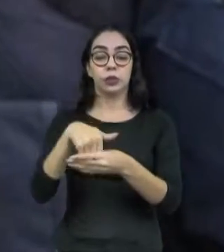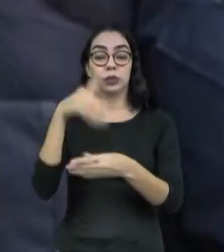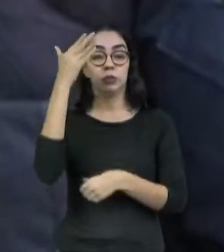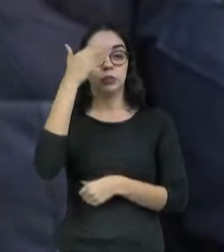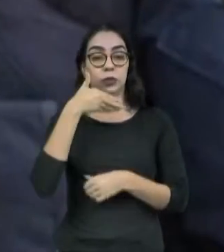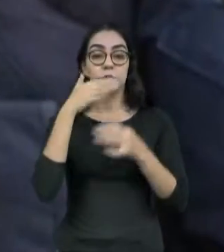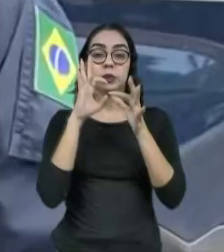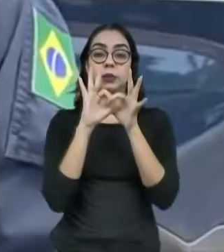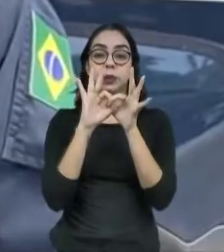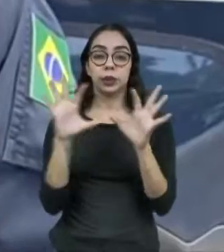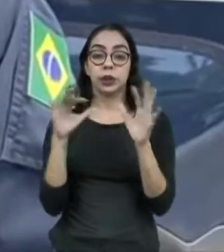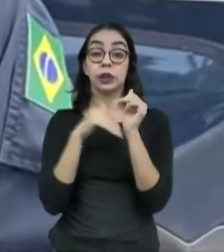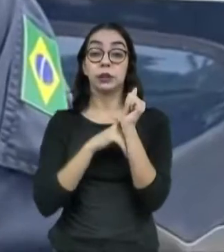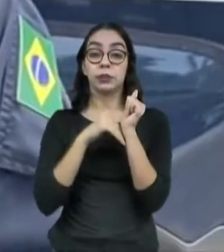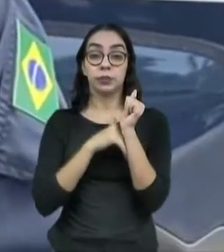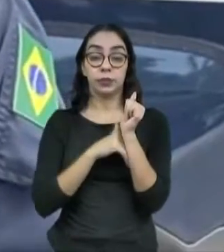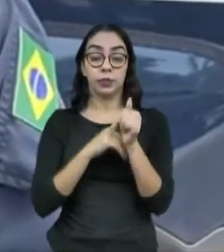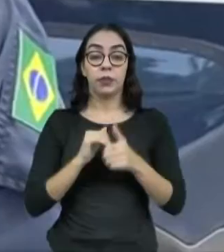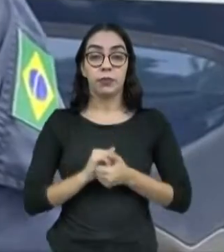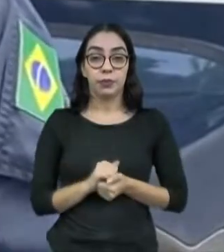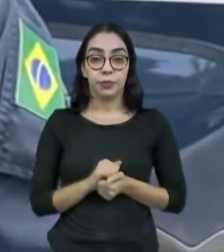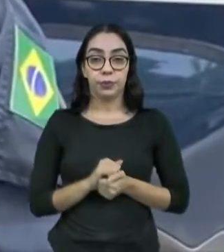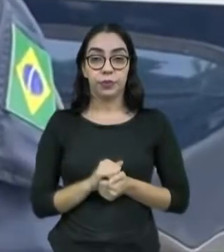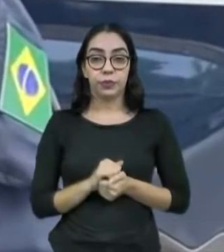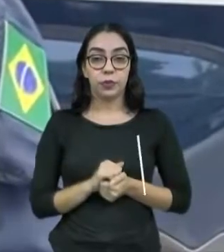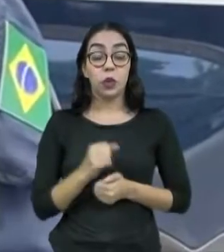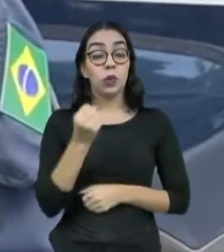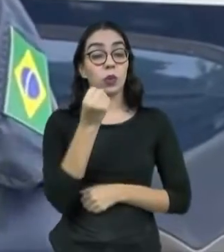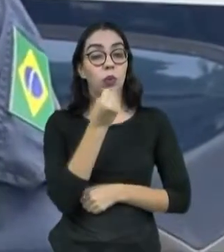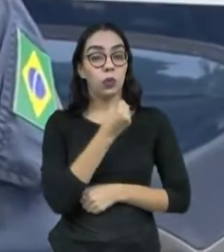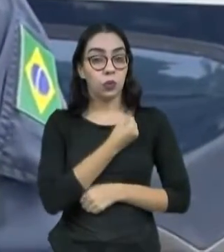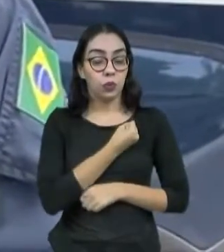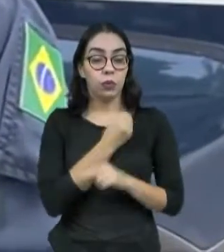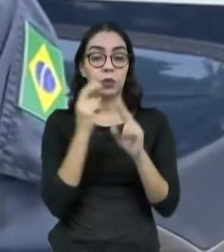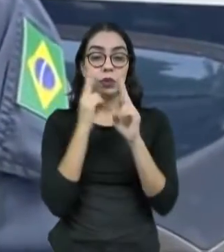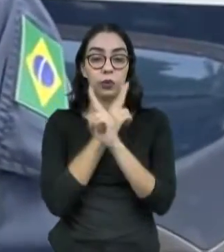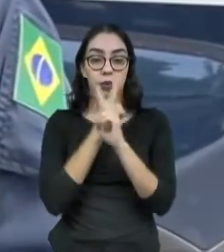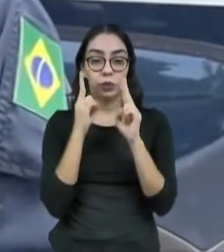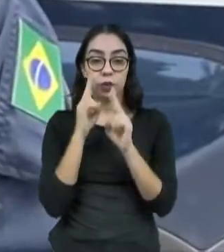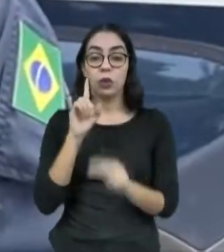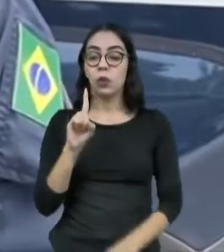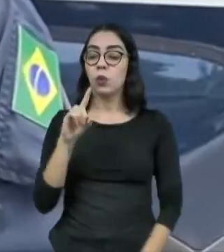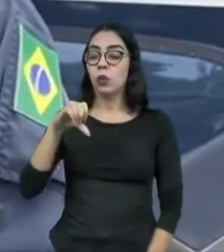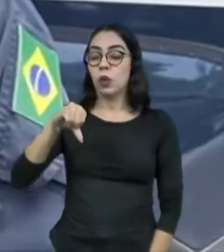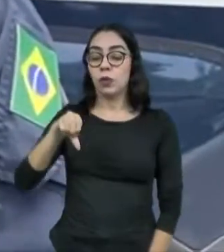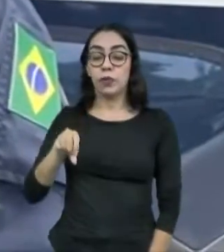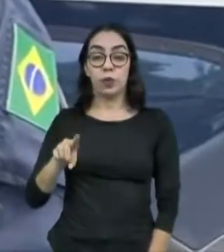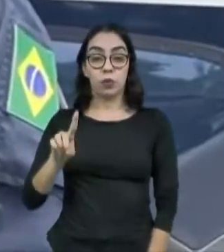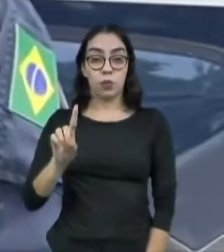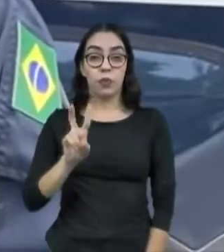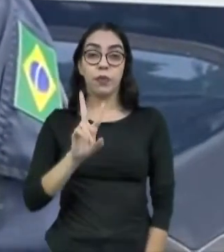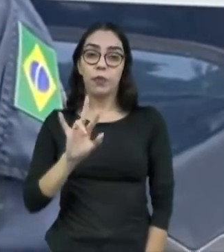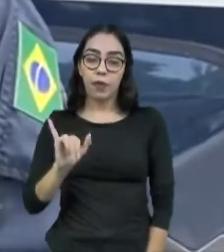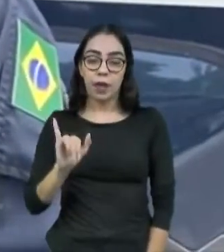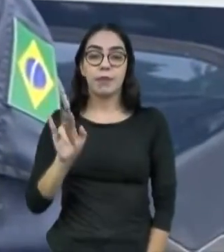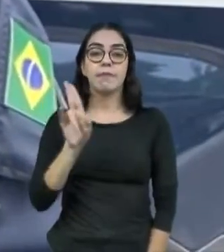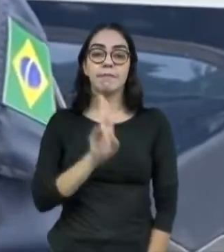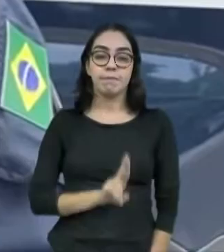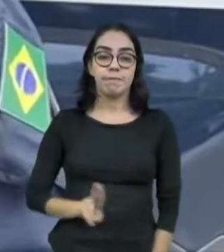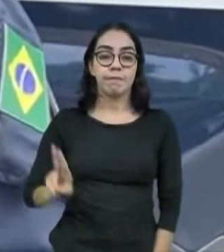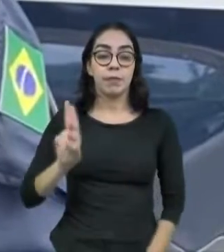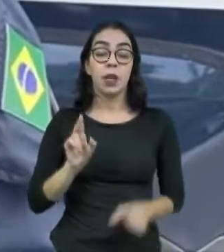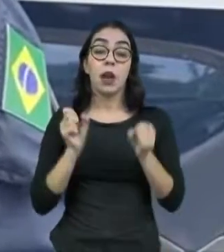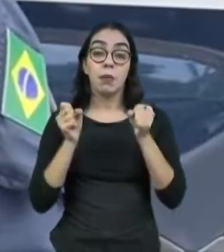e o sigilo do voto. Nosso número de emergência, 191, será utilizado em todo o período de operação como